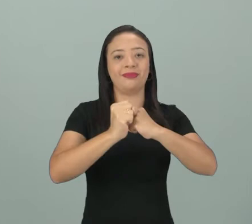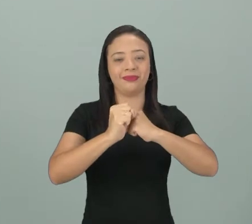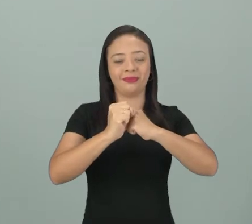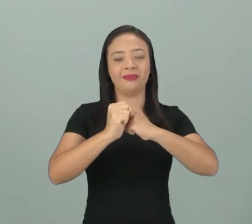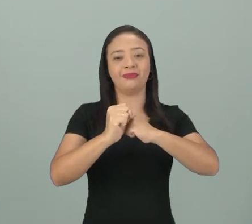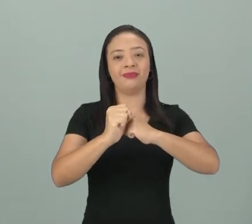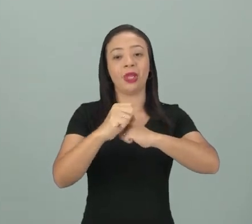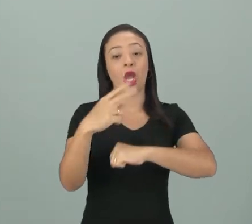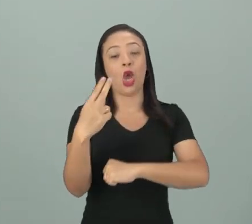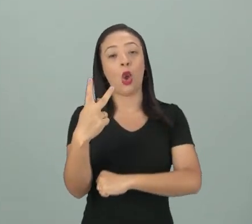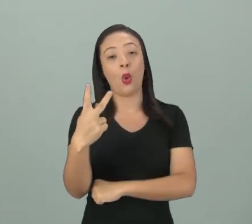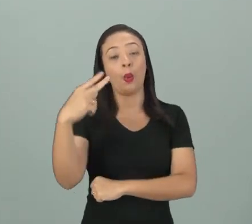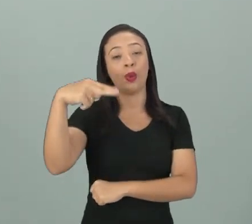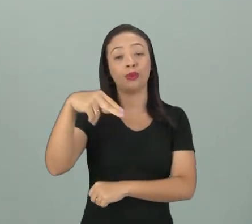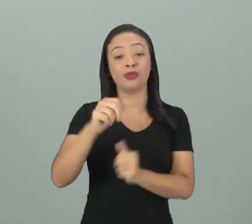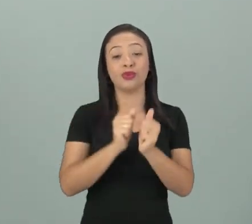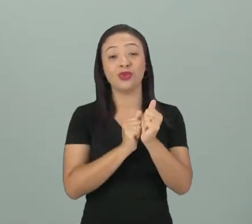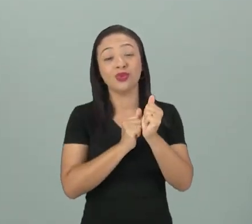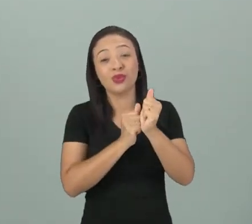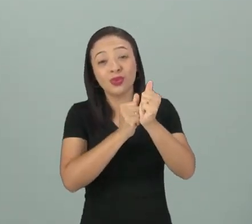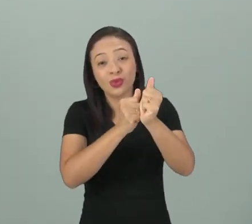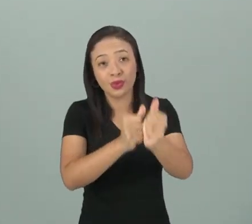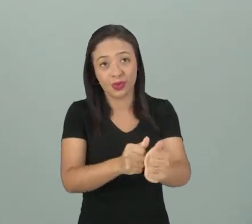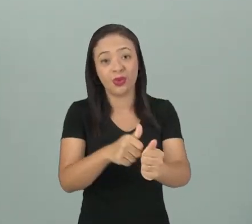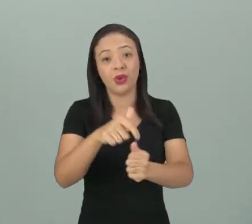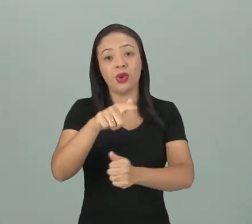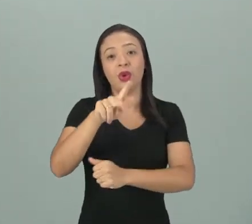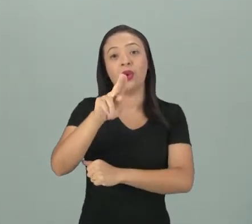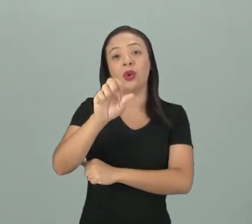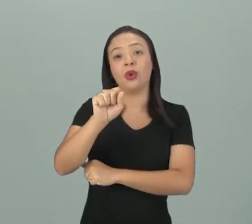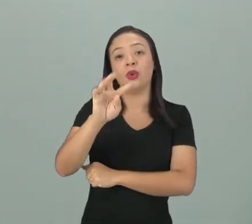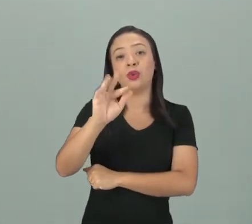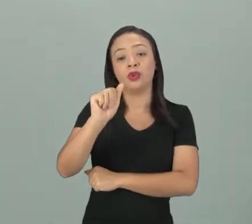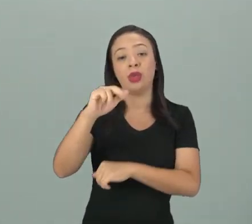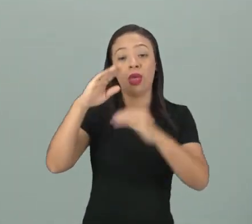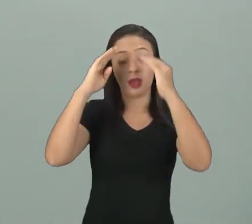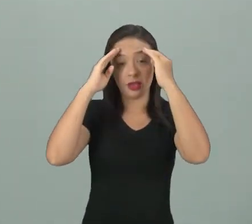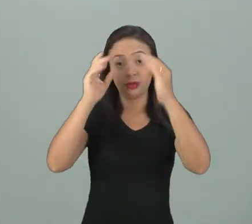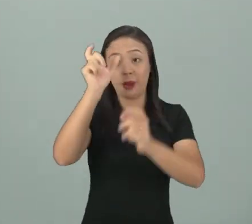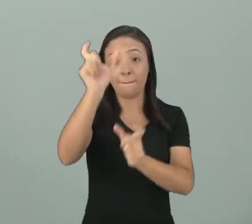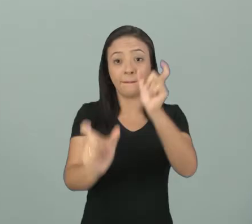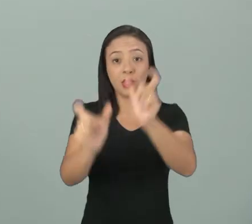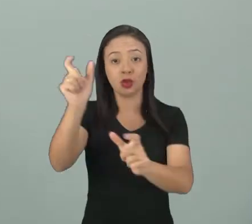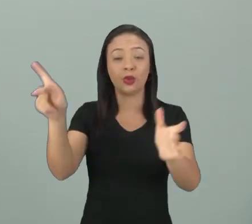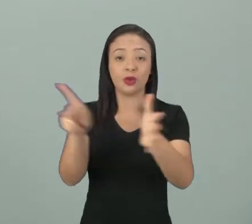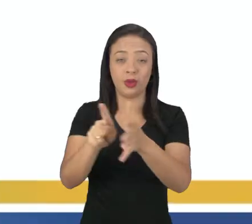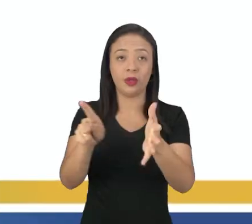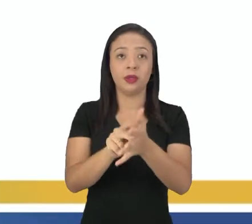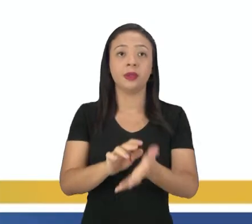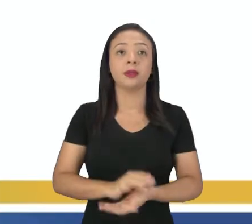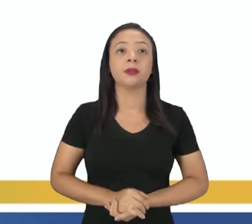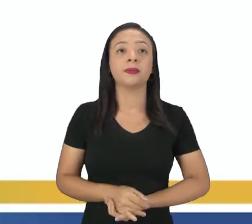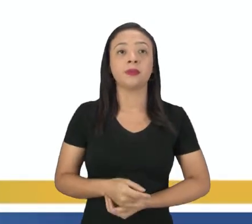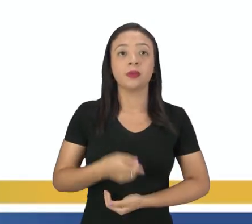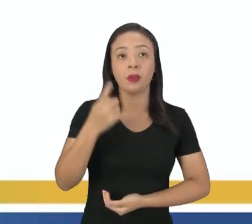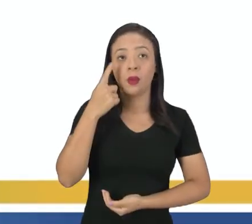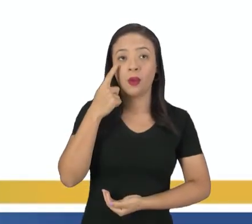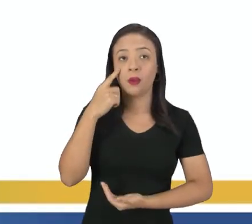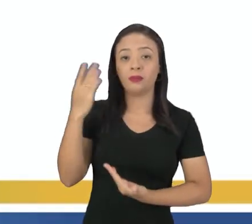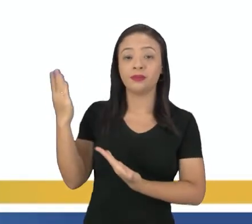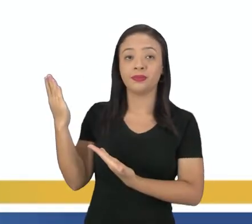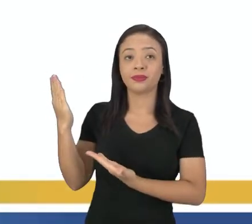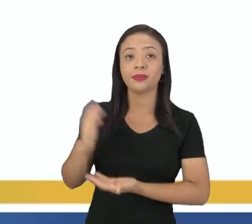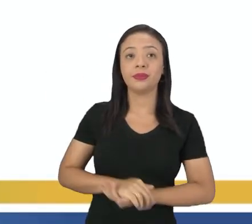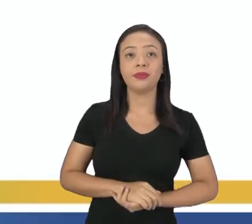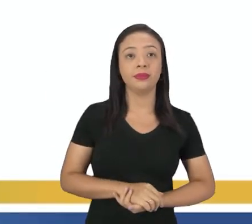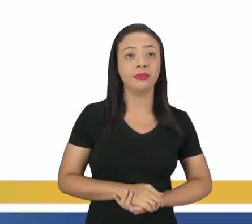né? E o pronome que vem acompanhado, o gusta, modifica de acordo com a pessoa. Vamos lá? Olha lá, a mim me gusta el chocolate.